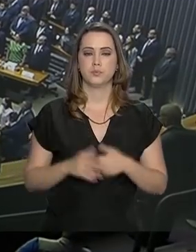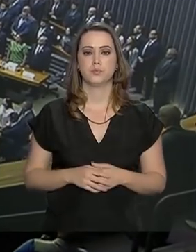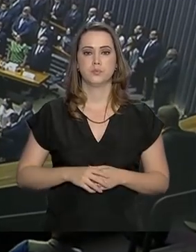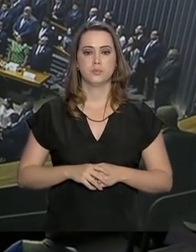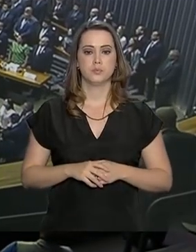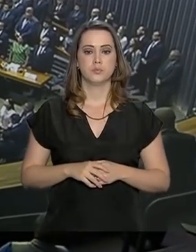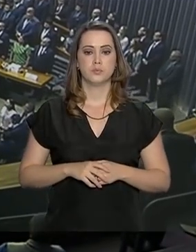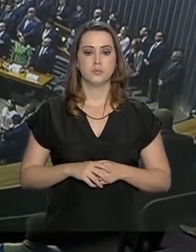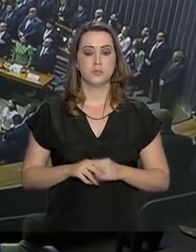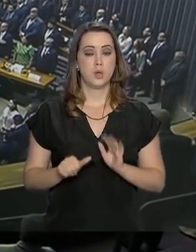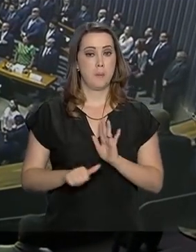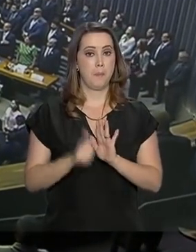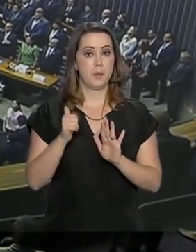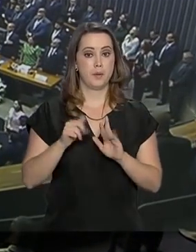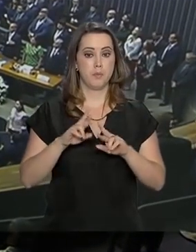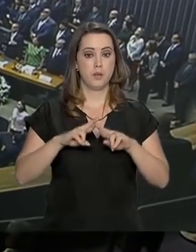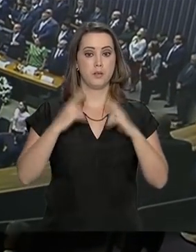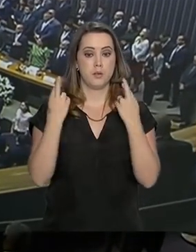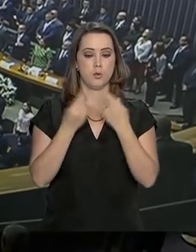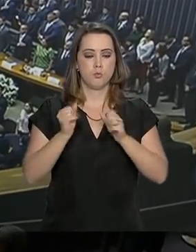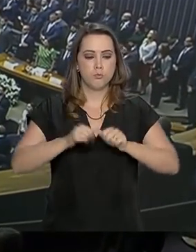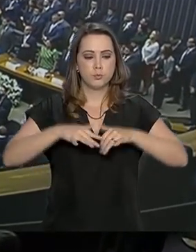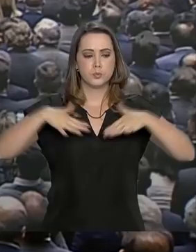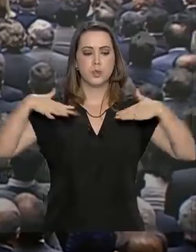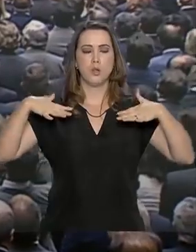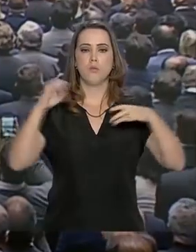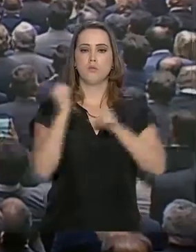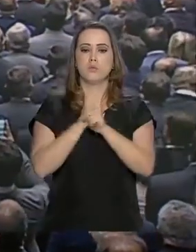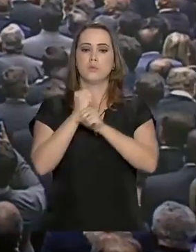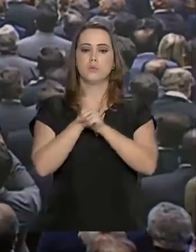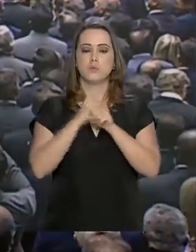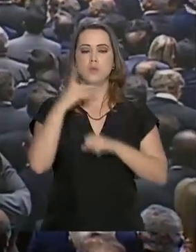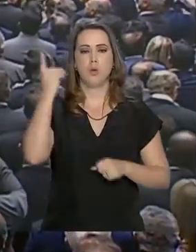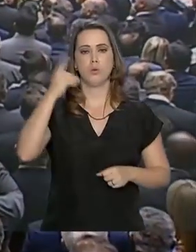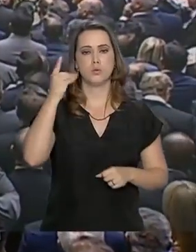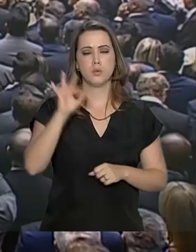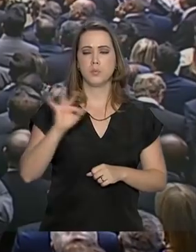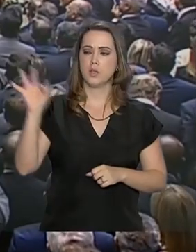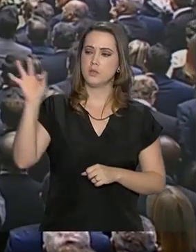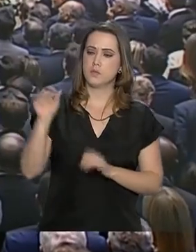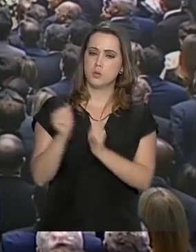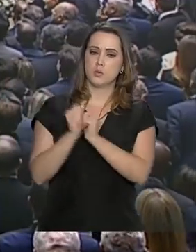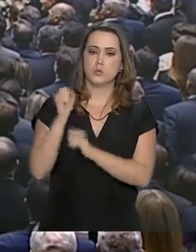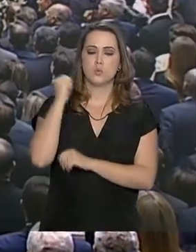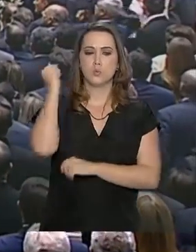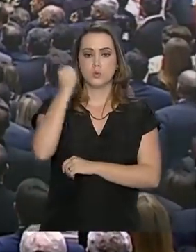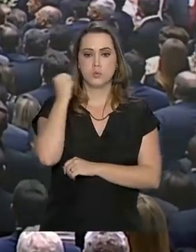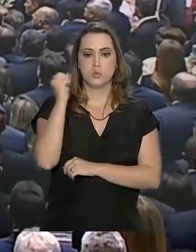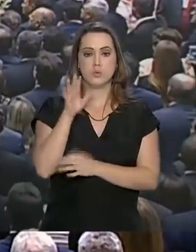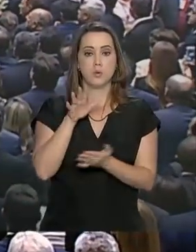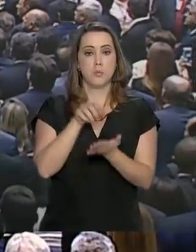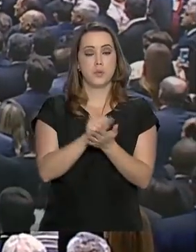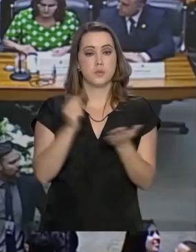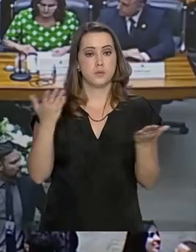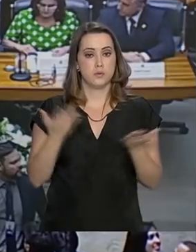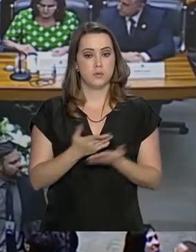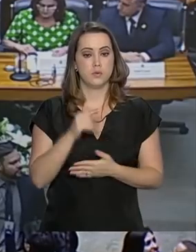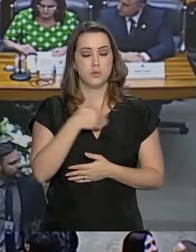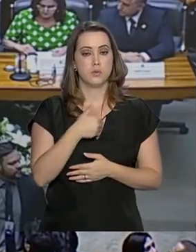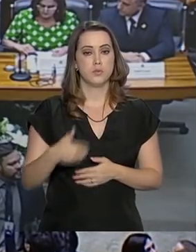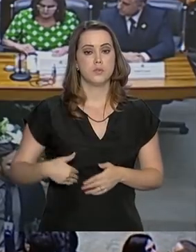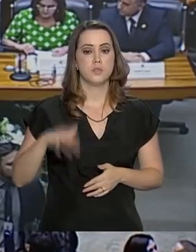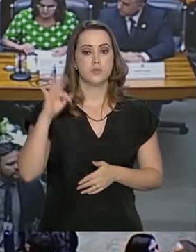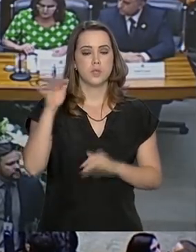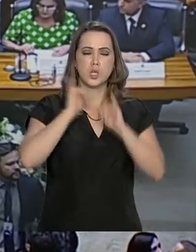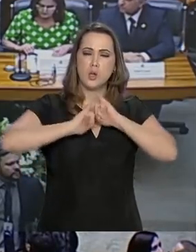Na primeira sessão legislativa do ano, com os deputados federais e senadores recém-empoçados, o governo